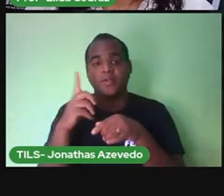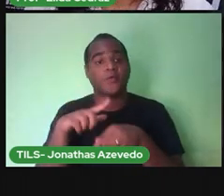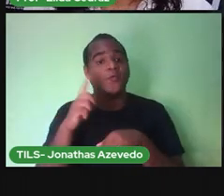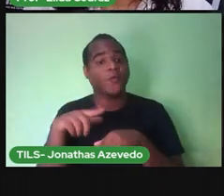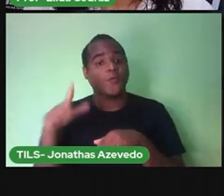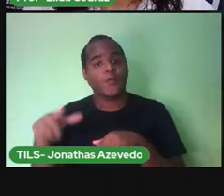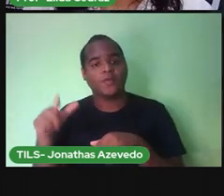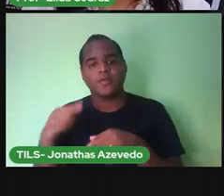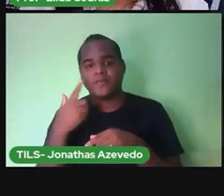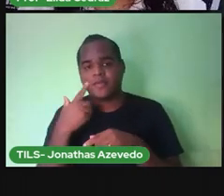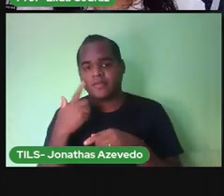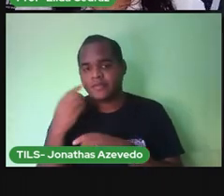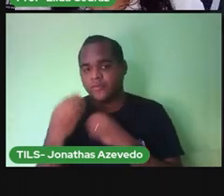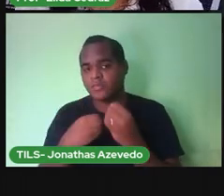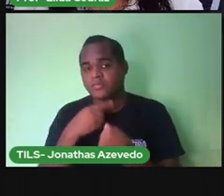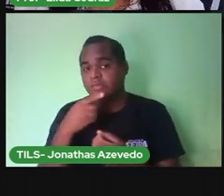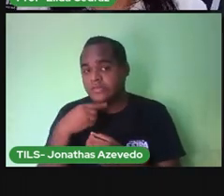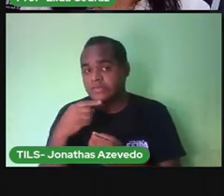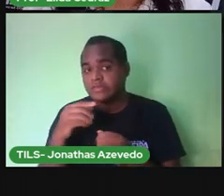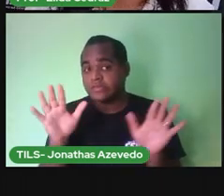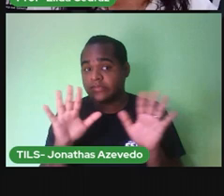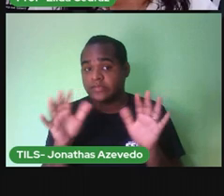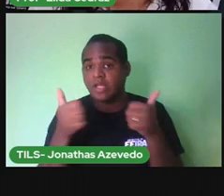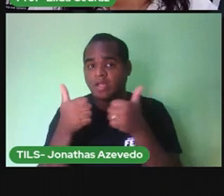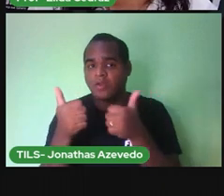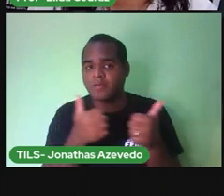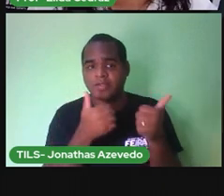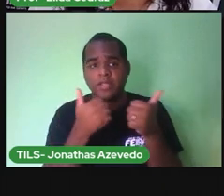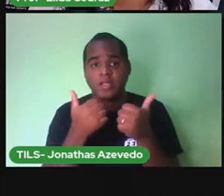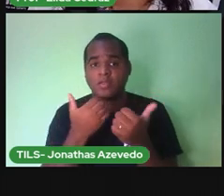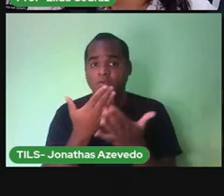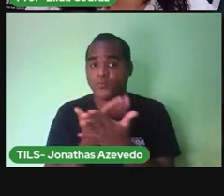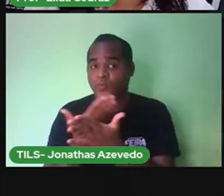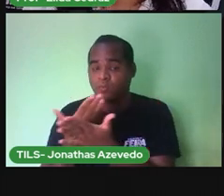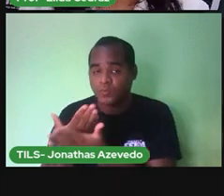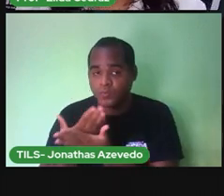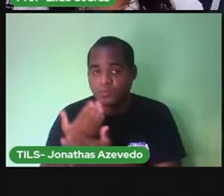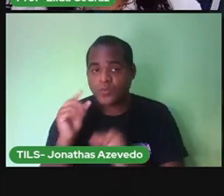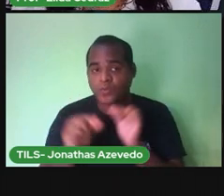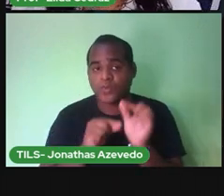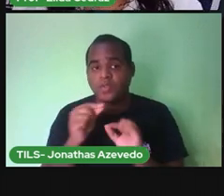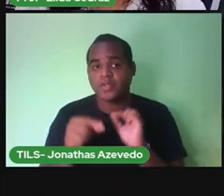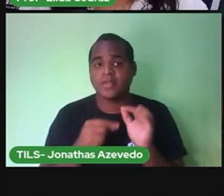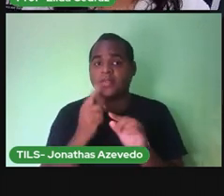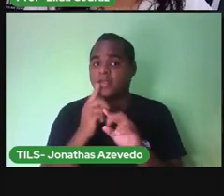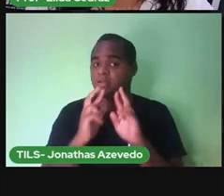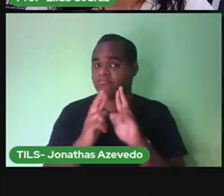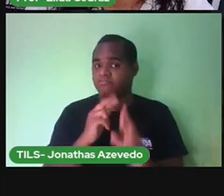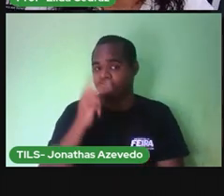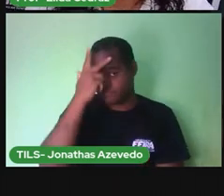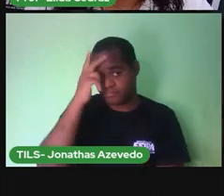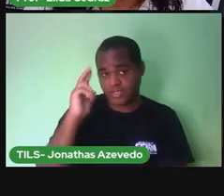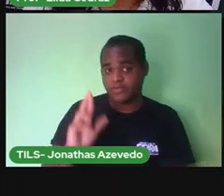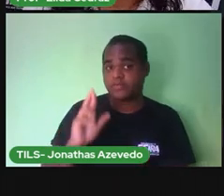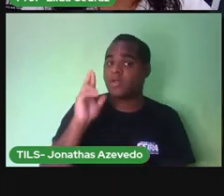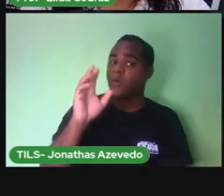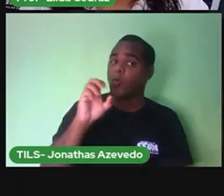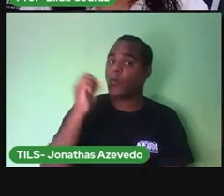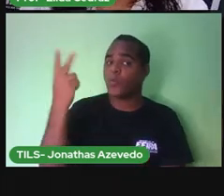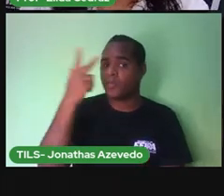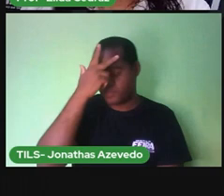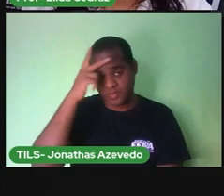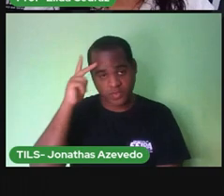todas as suas dúvidas. Bom, se você ainda estudar, assistir a nossa aula, com o responsável ou a pessoa